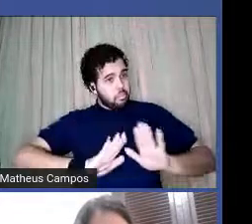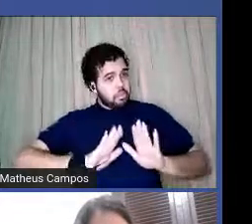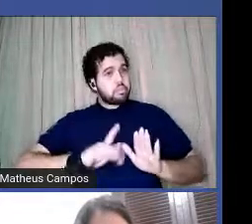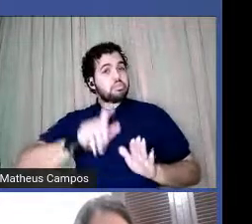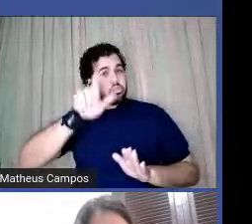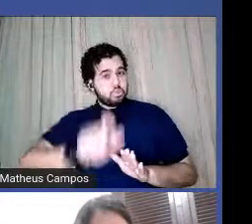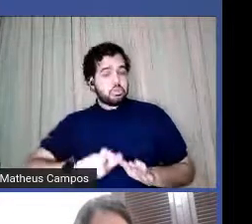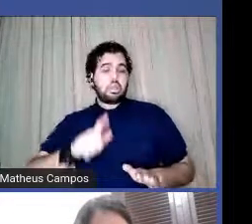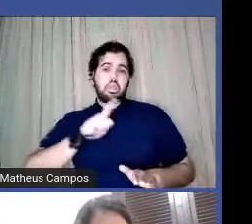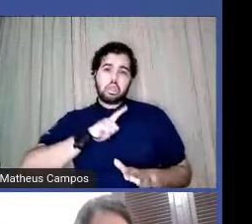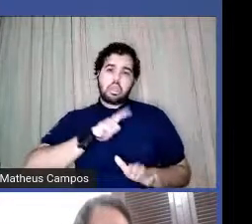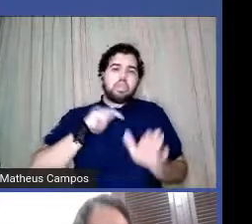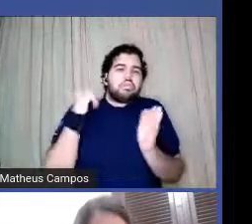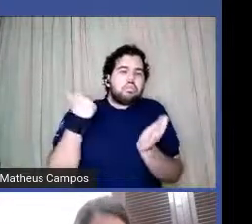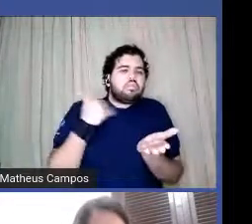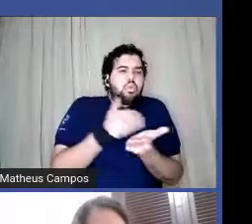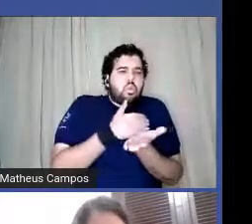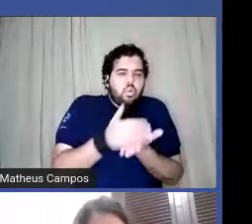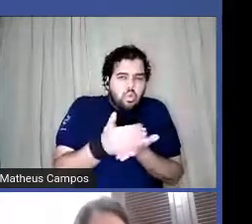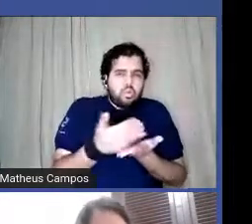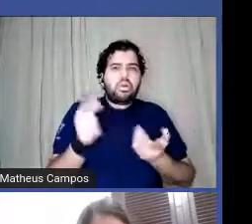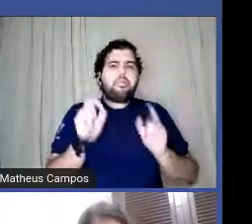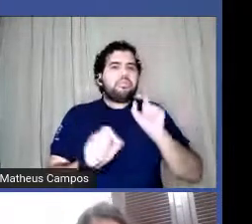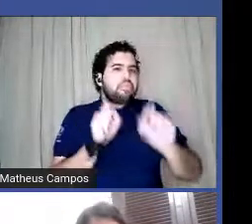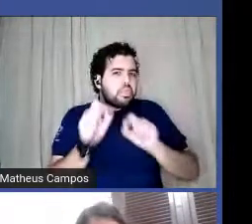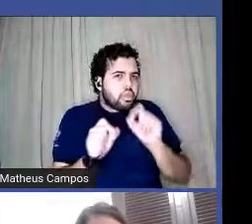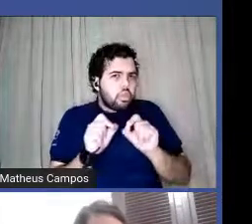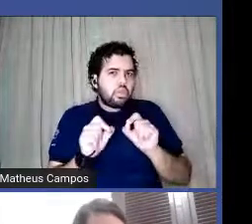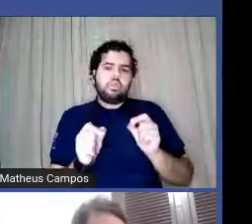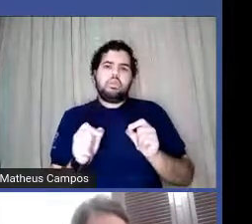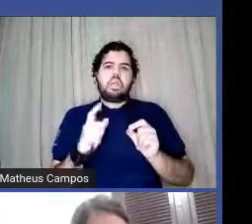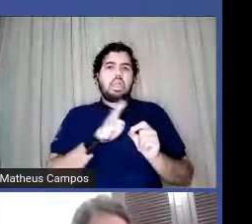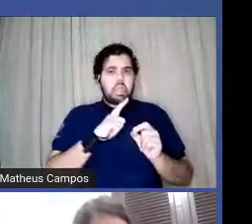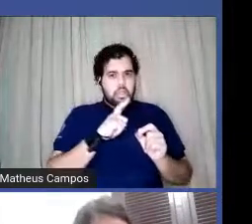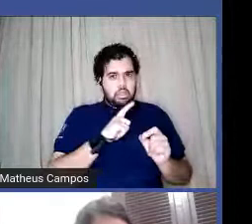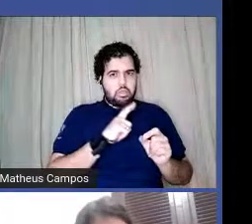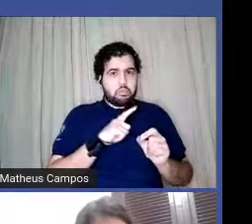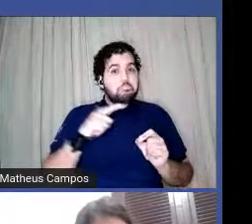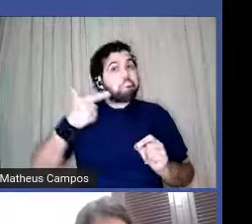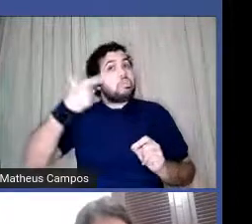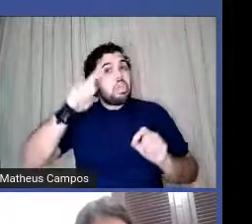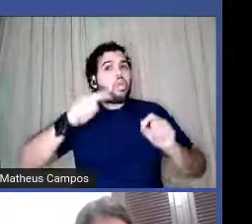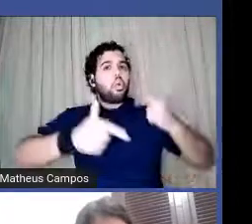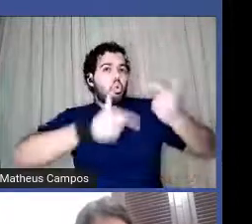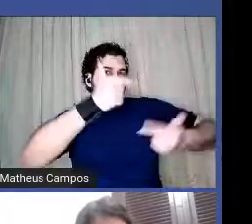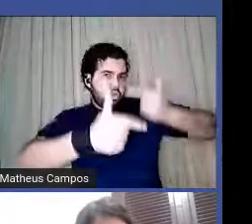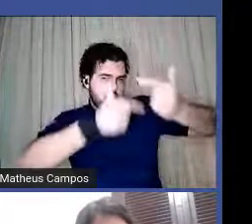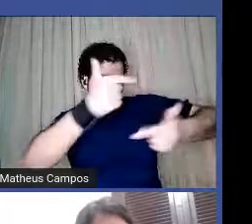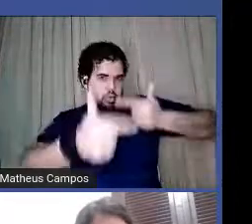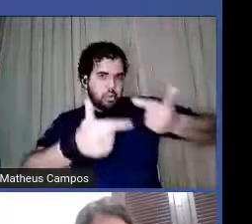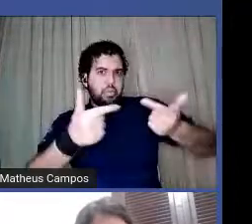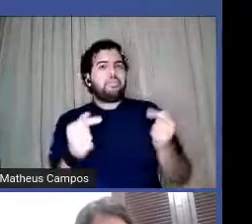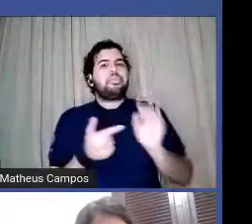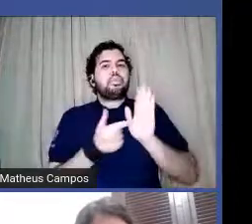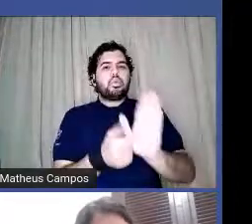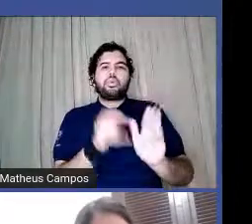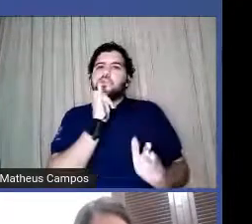o comércio dela, né? Tipo, ela tem uma outra atividade para a questão